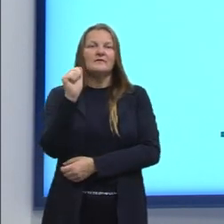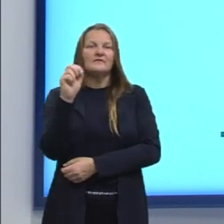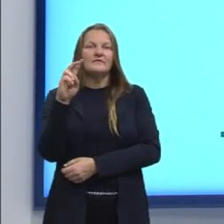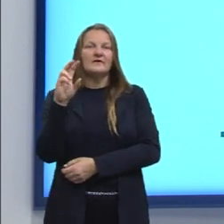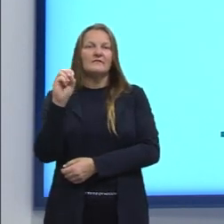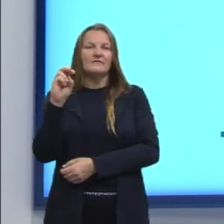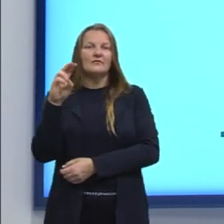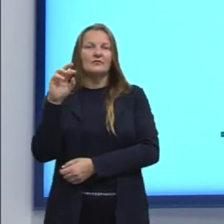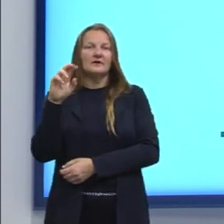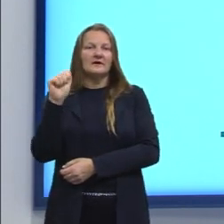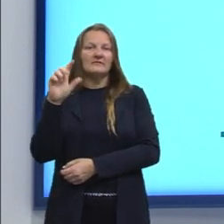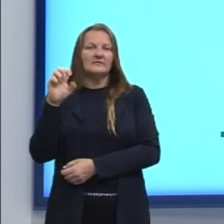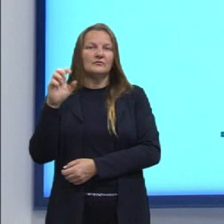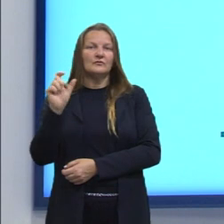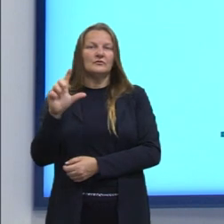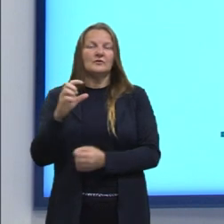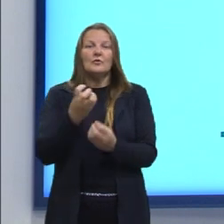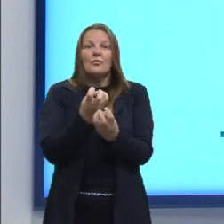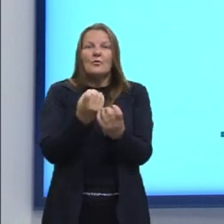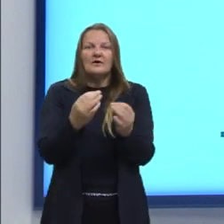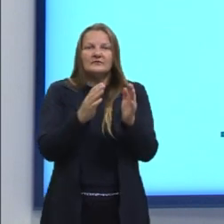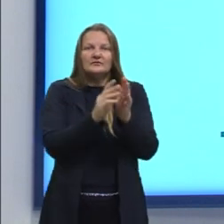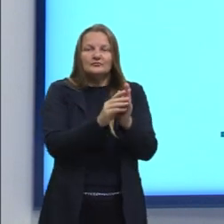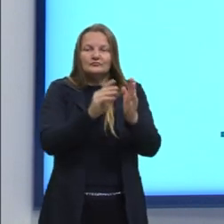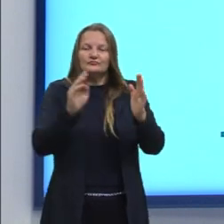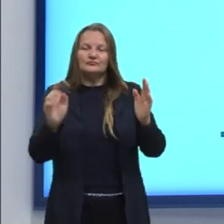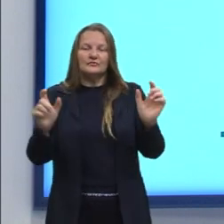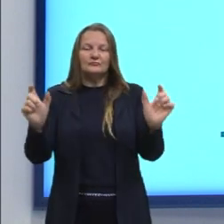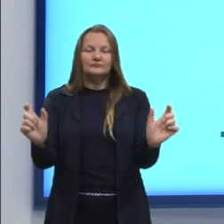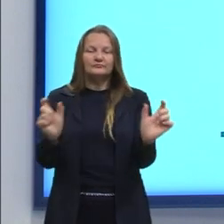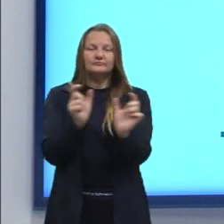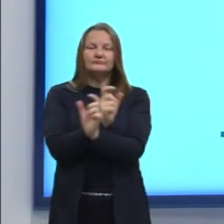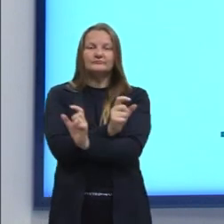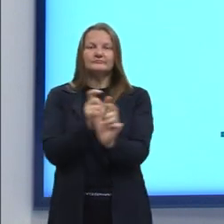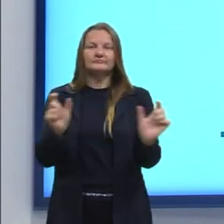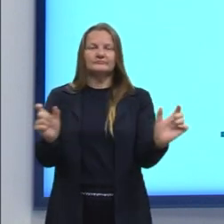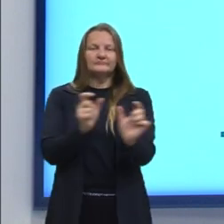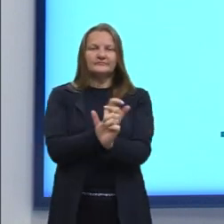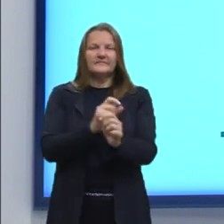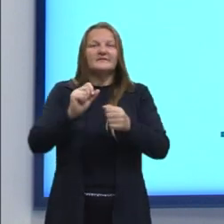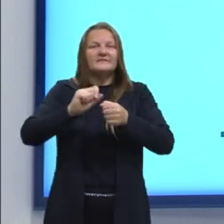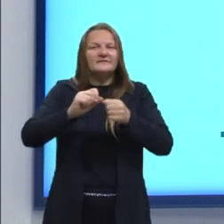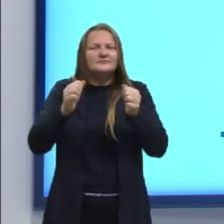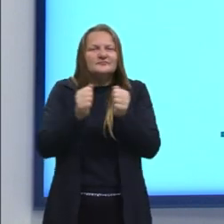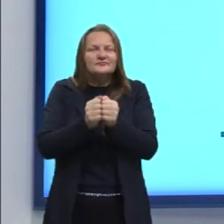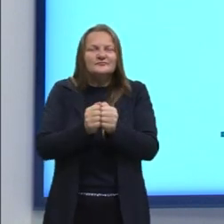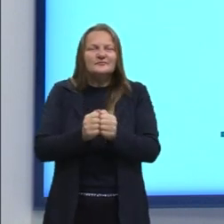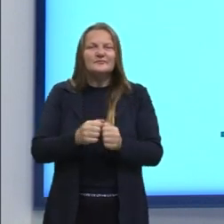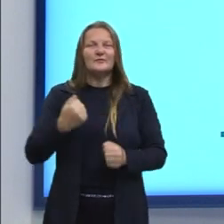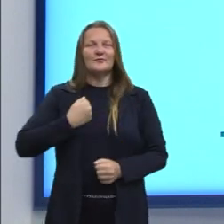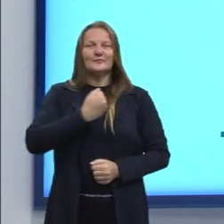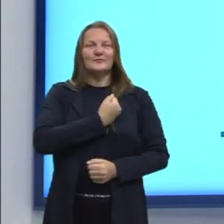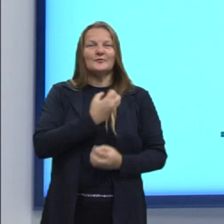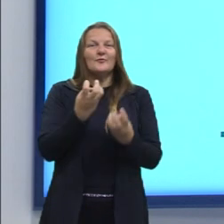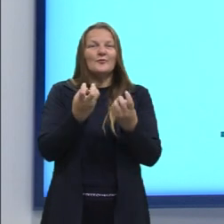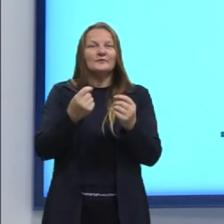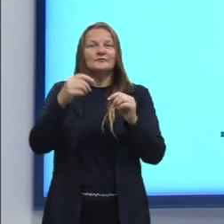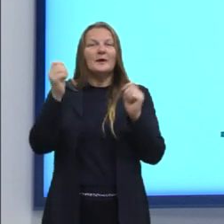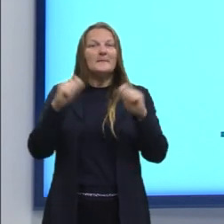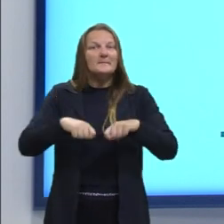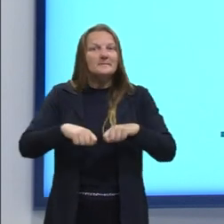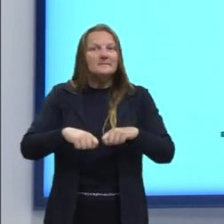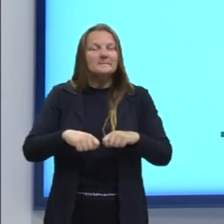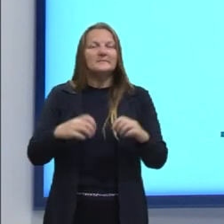seriam justamente essas permutações que nós elaboramos agora. O número de casos possíveis